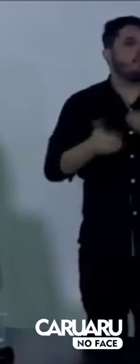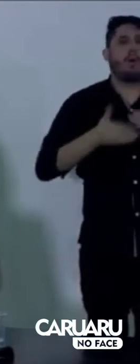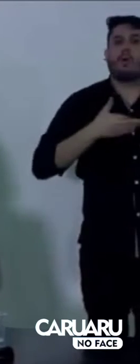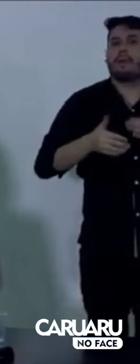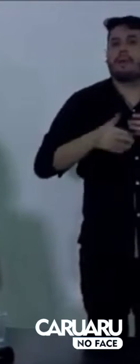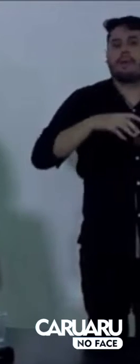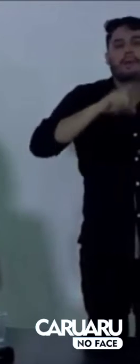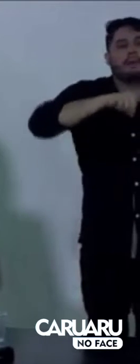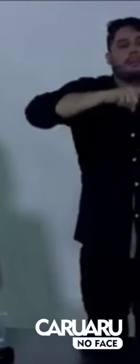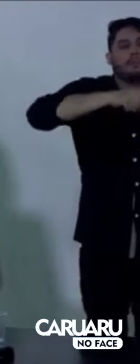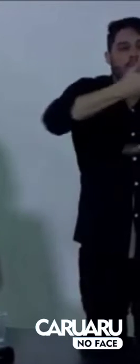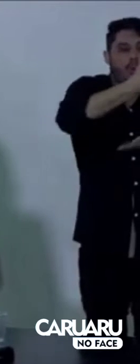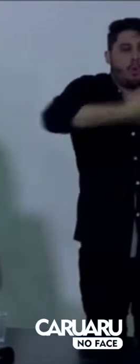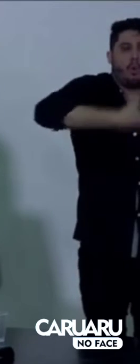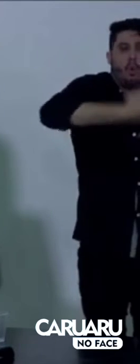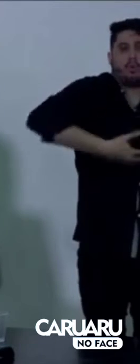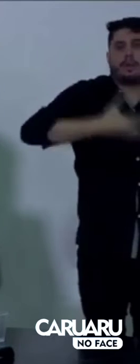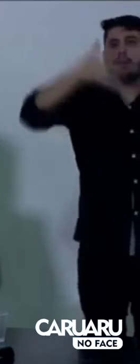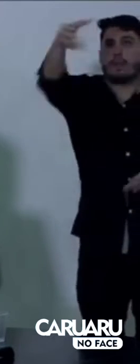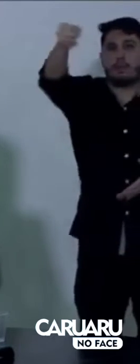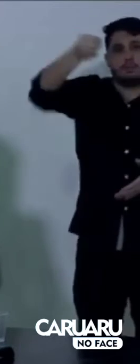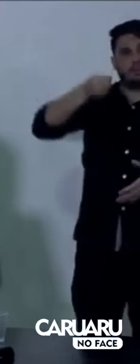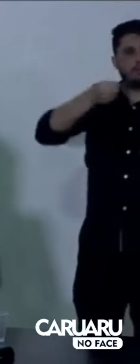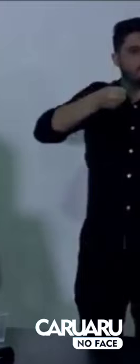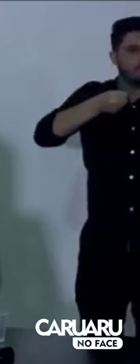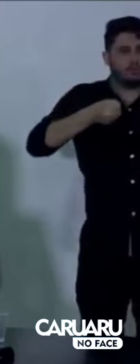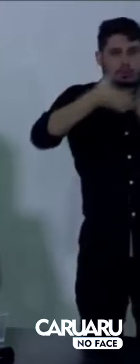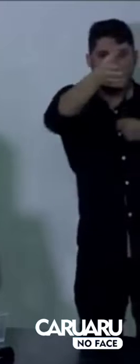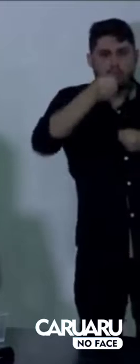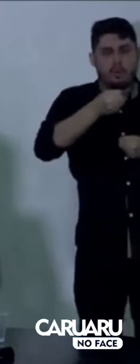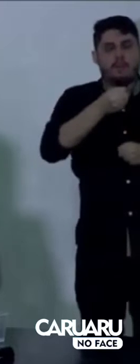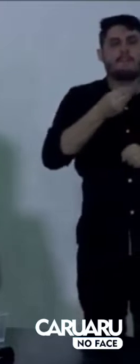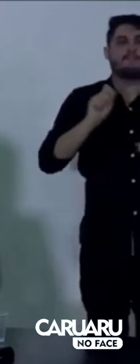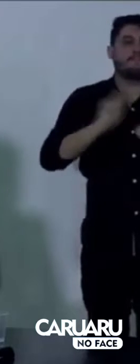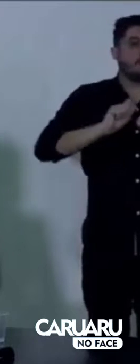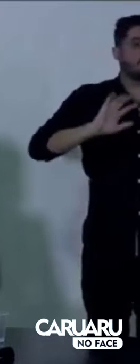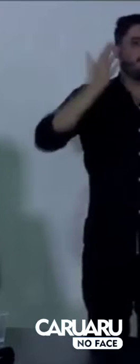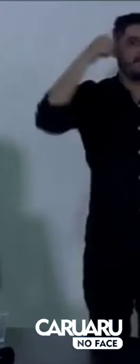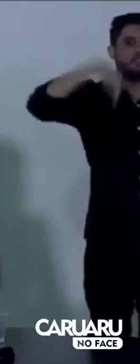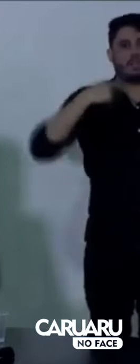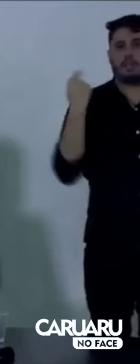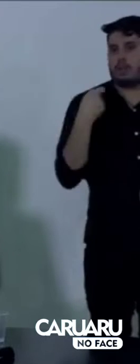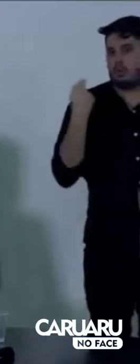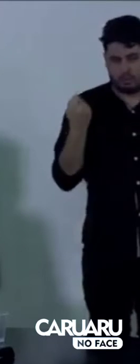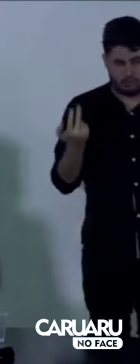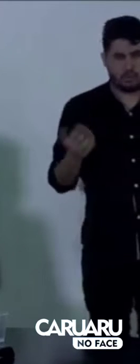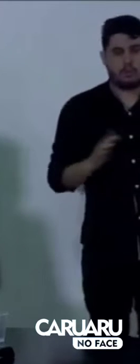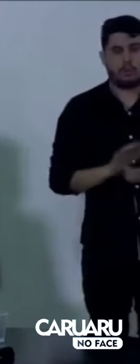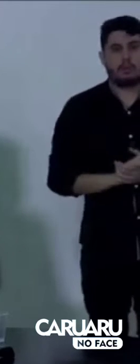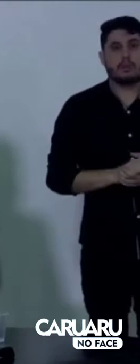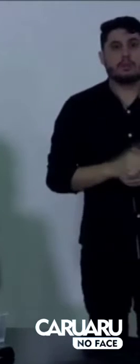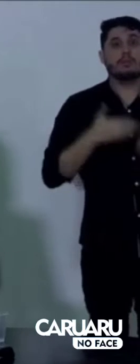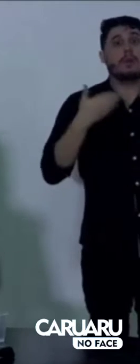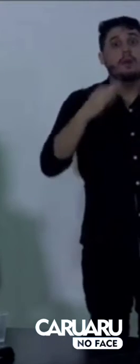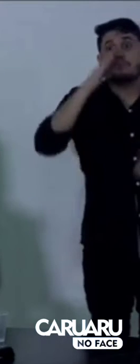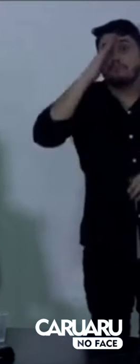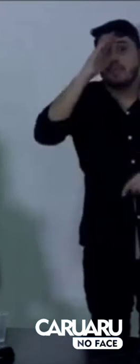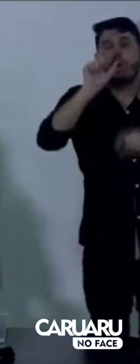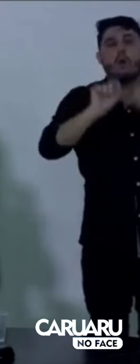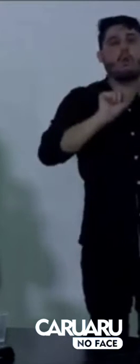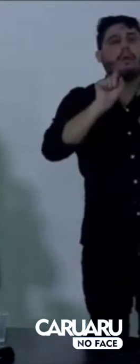para festejos na nossa cidade. E a premissa é sobre solidariedade.